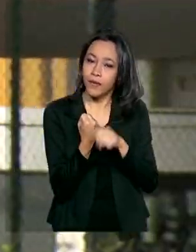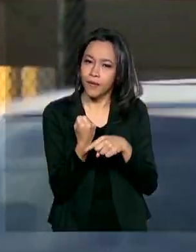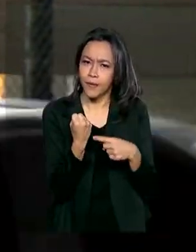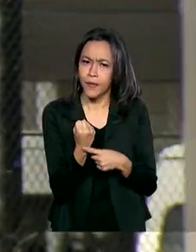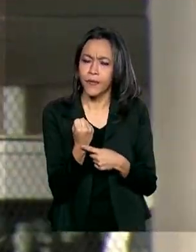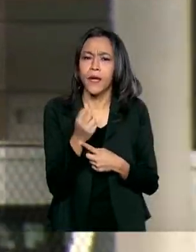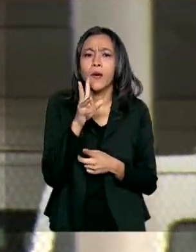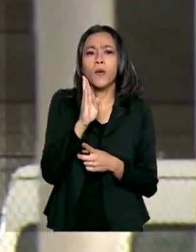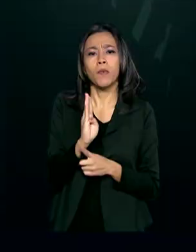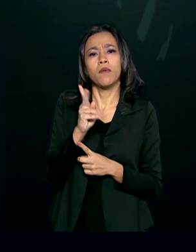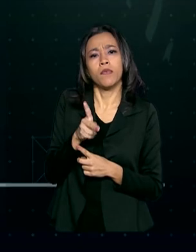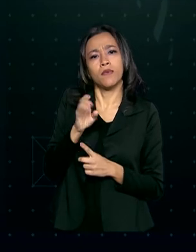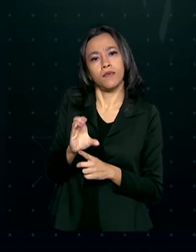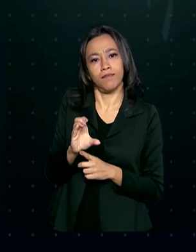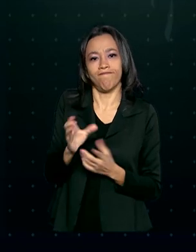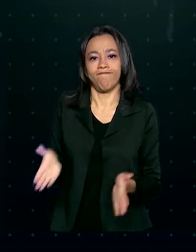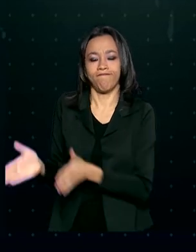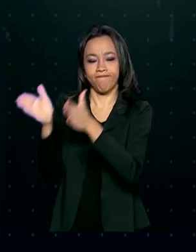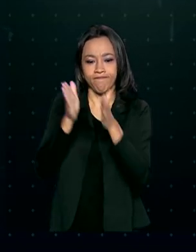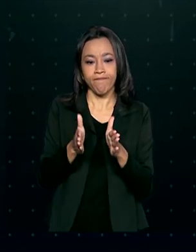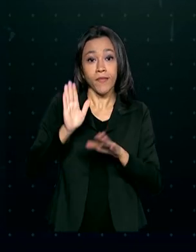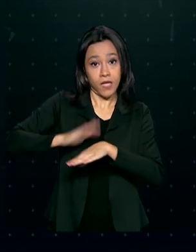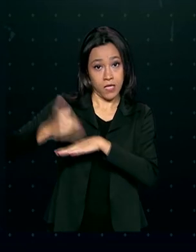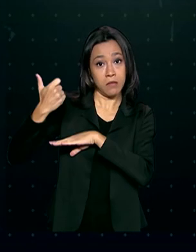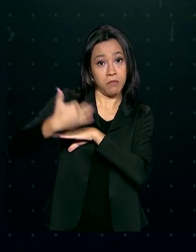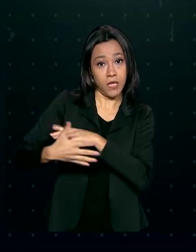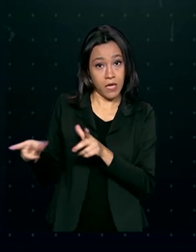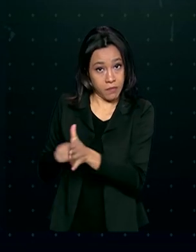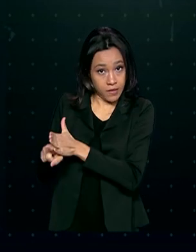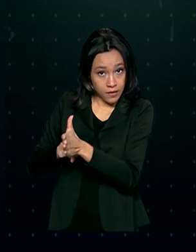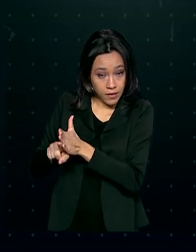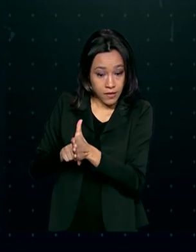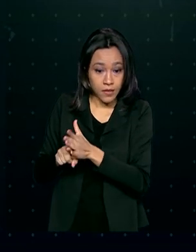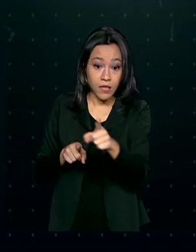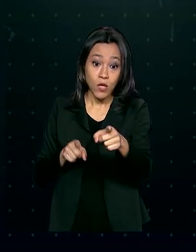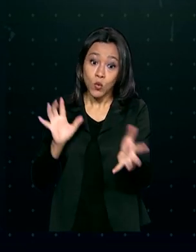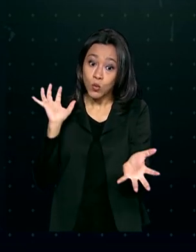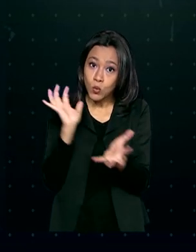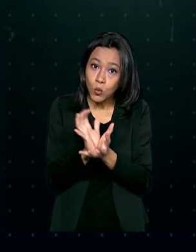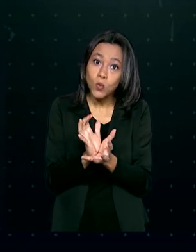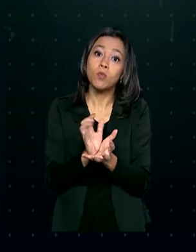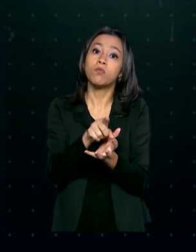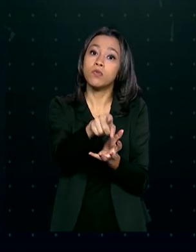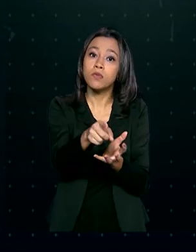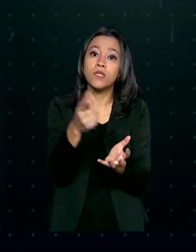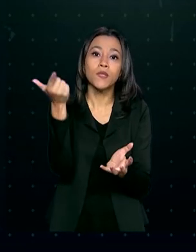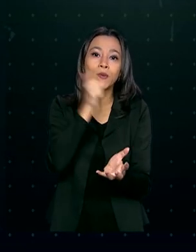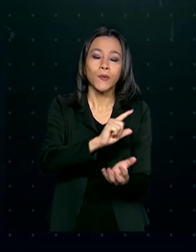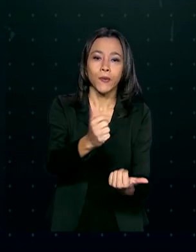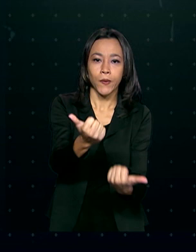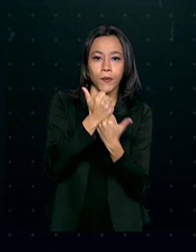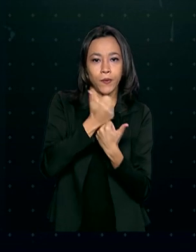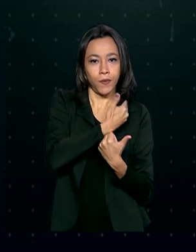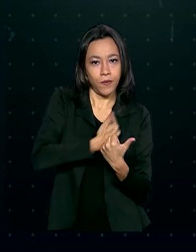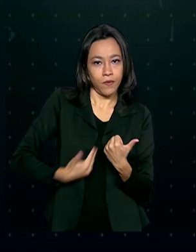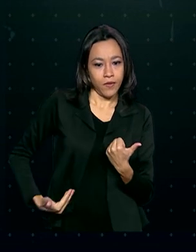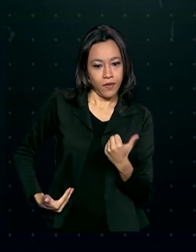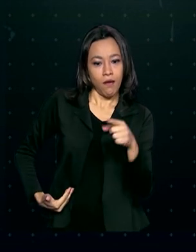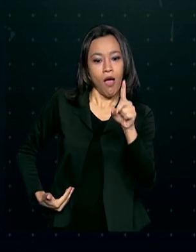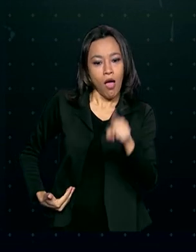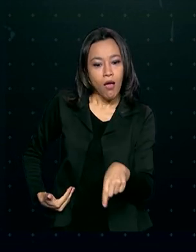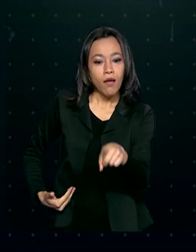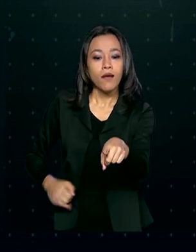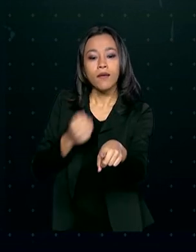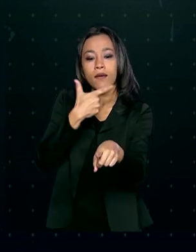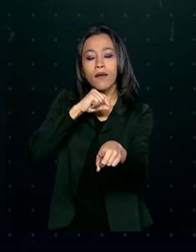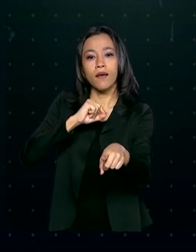prestação continuada. De acordo com o IPEA, os maiores grupos beneficiários do auxílio emergencial são os